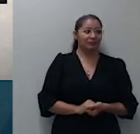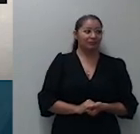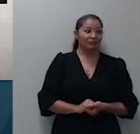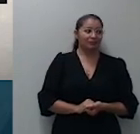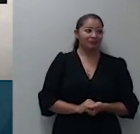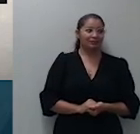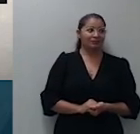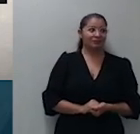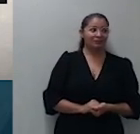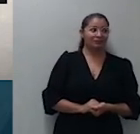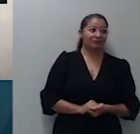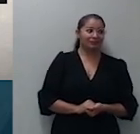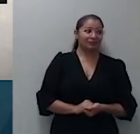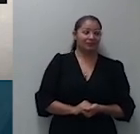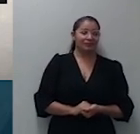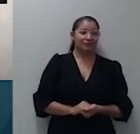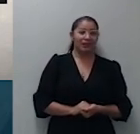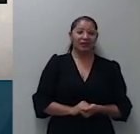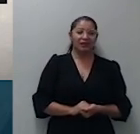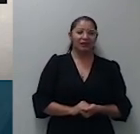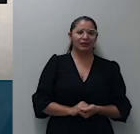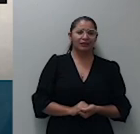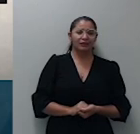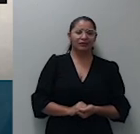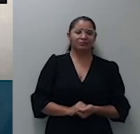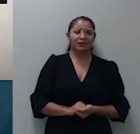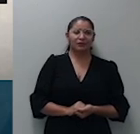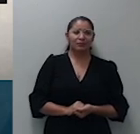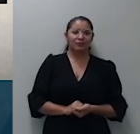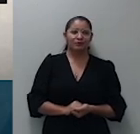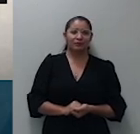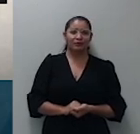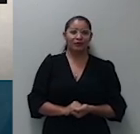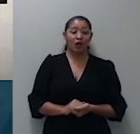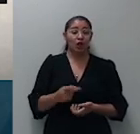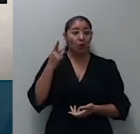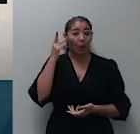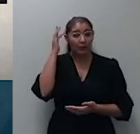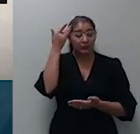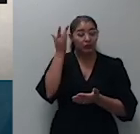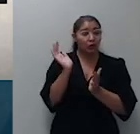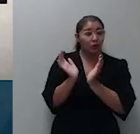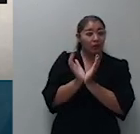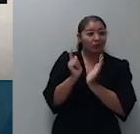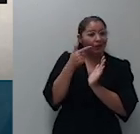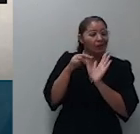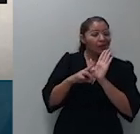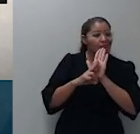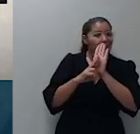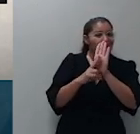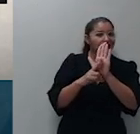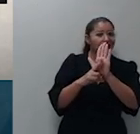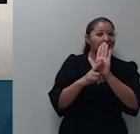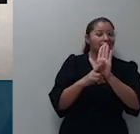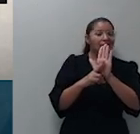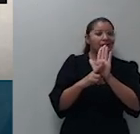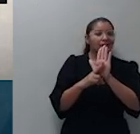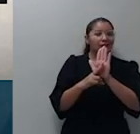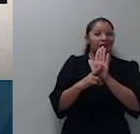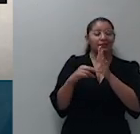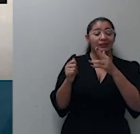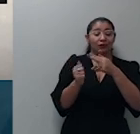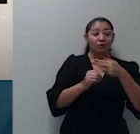ainda que embasada em diversos precedentes desta corte representativos de jurisprudência ultrapassada